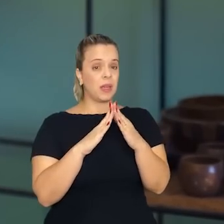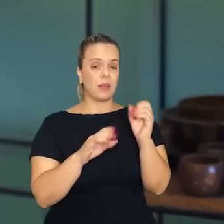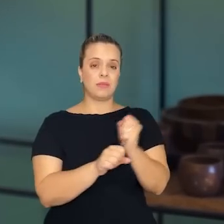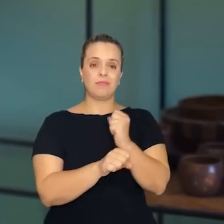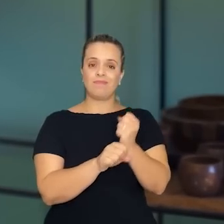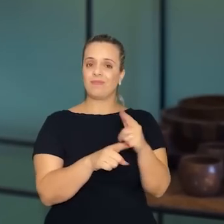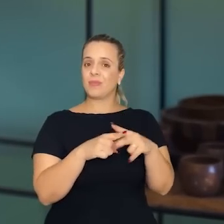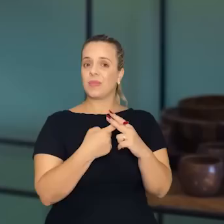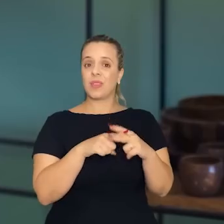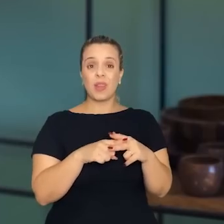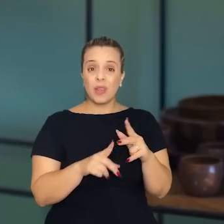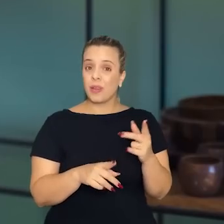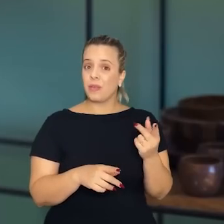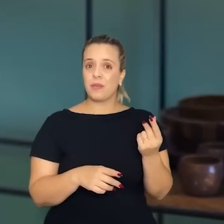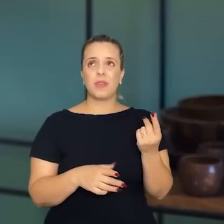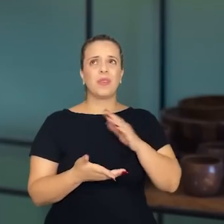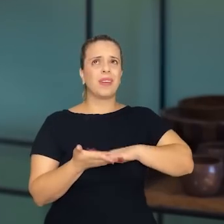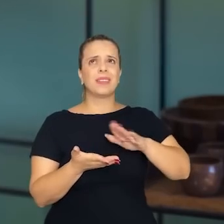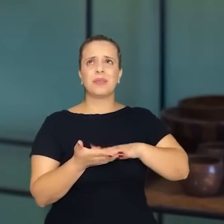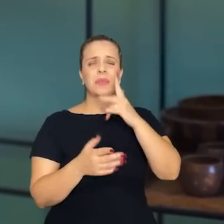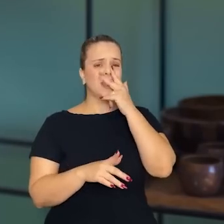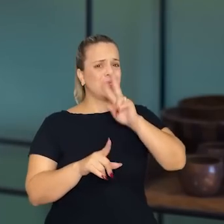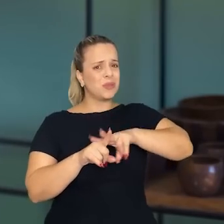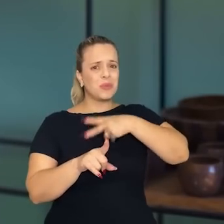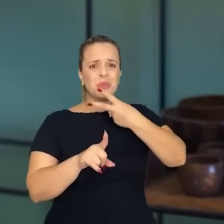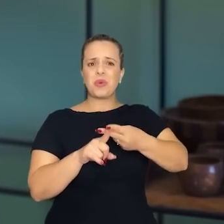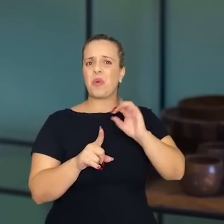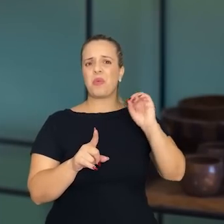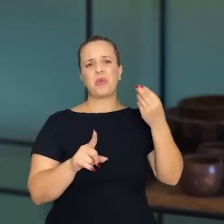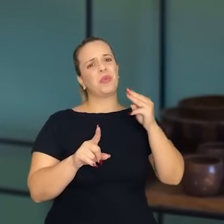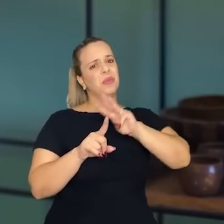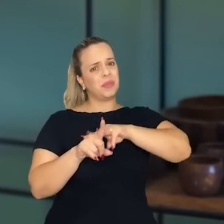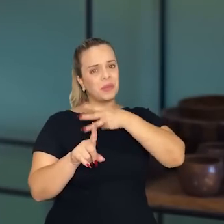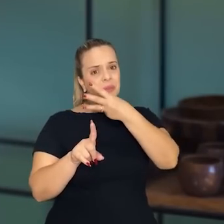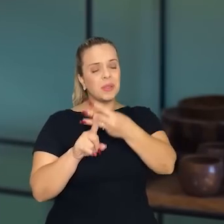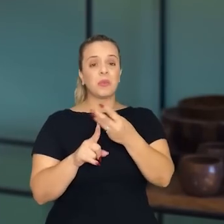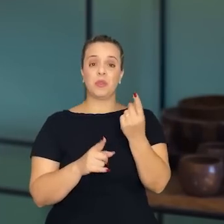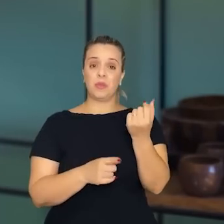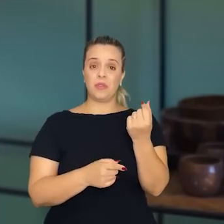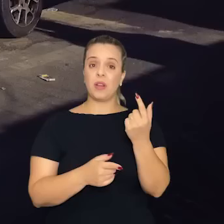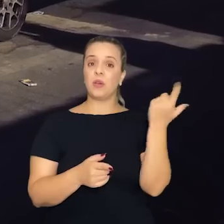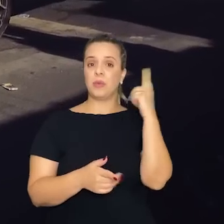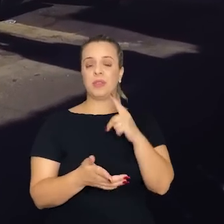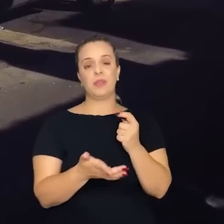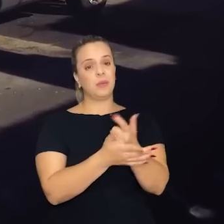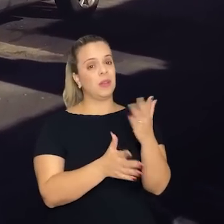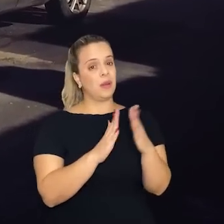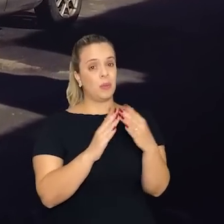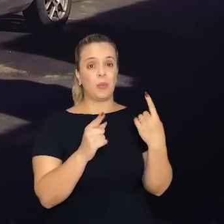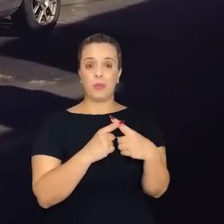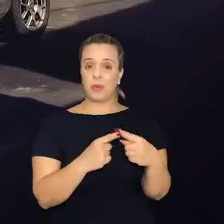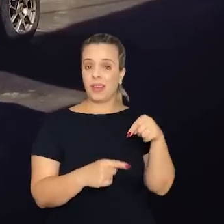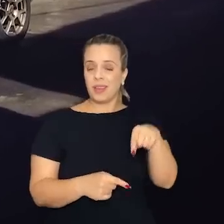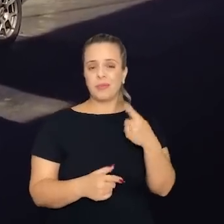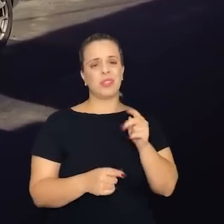eu gastei muito mais, acho que é o dobro ou o triplo do que da aquisição da casa, porque ela precisa